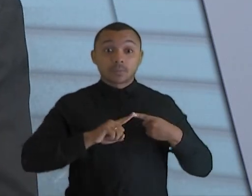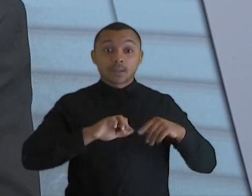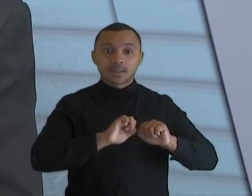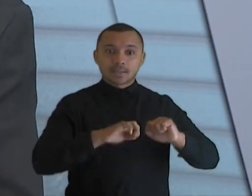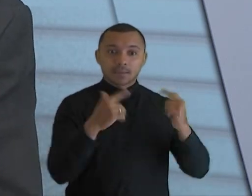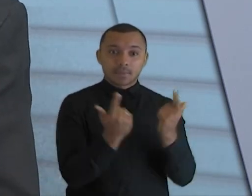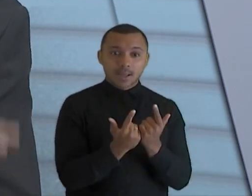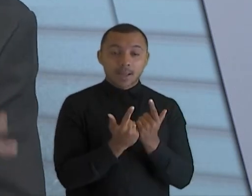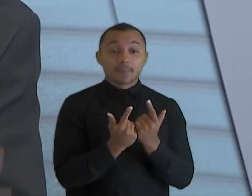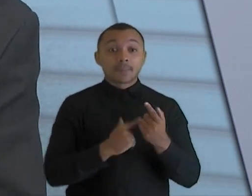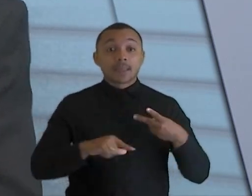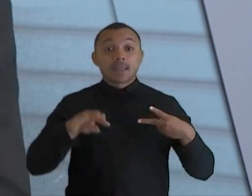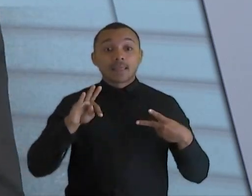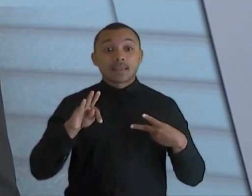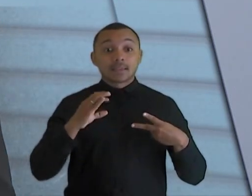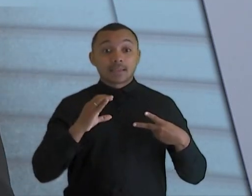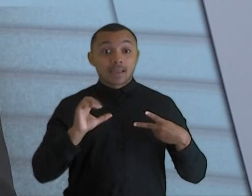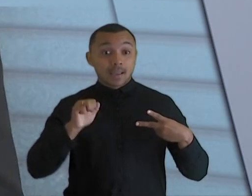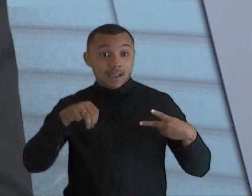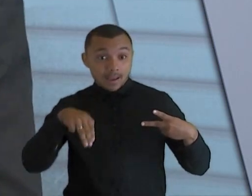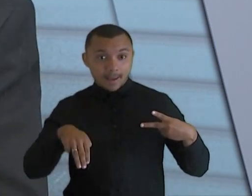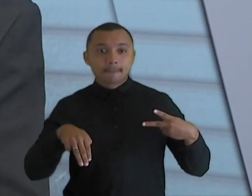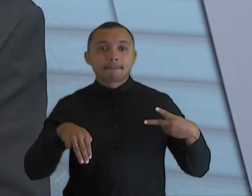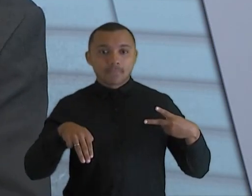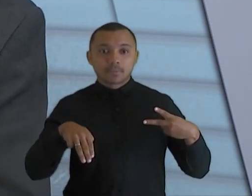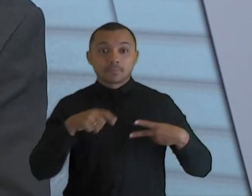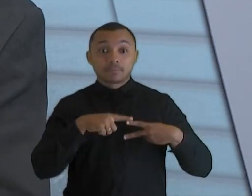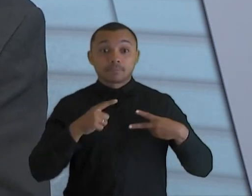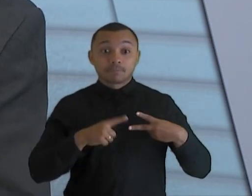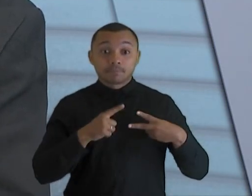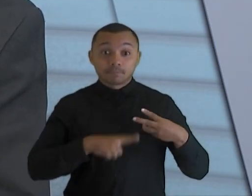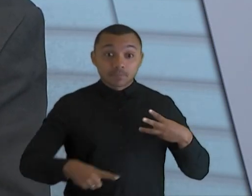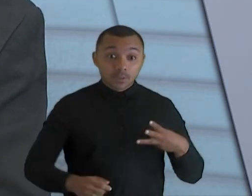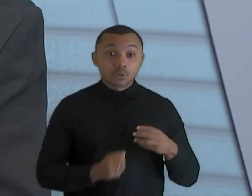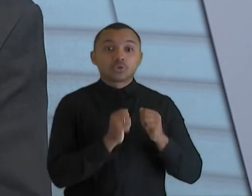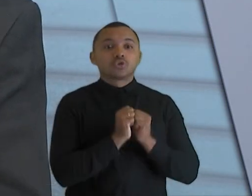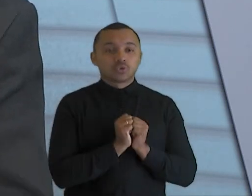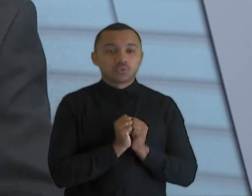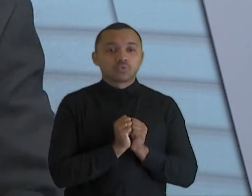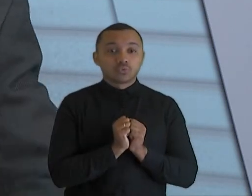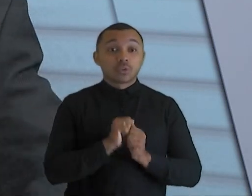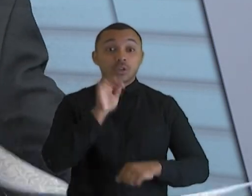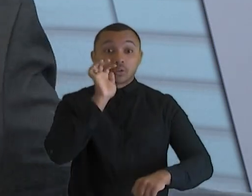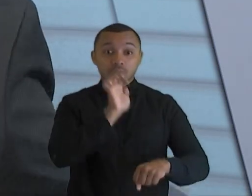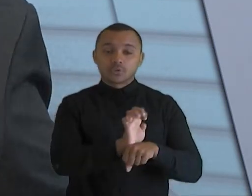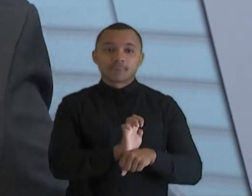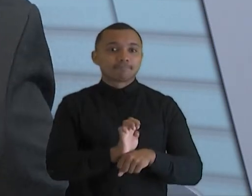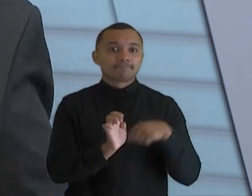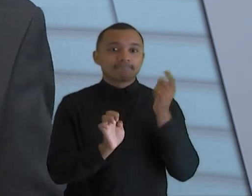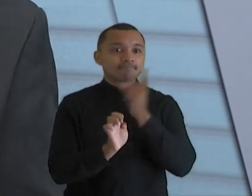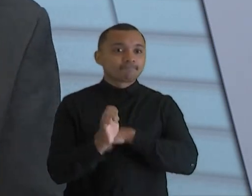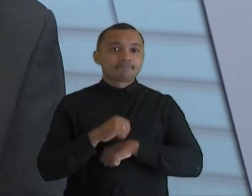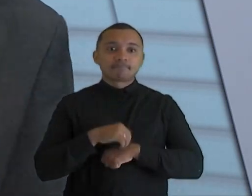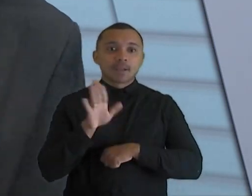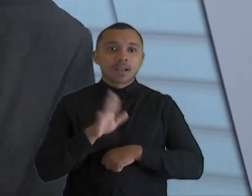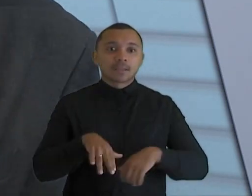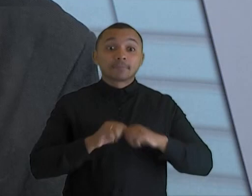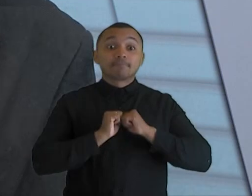de Contas, o TCM, deixou de existir, foi incorporado ao Tribunal de Contas do Estado. E isso ampliou, evidentemente,